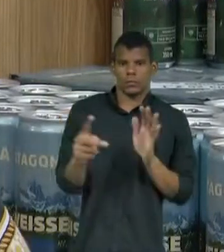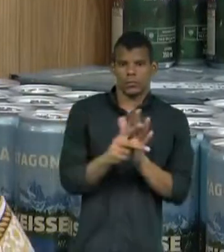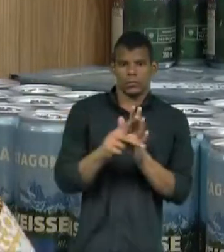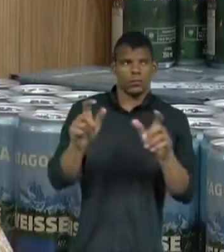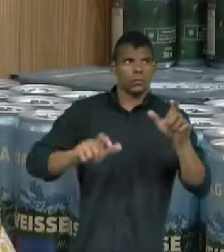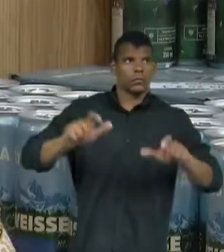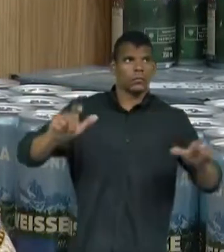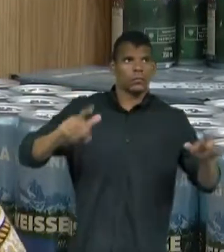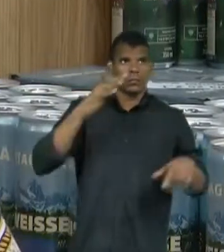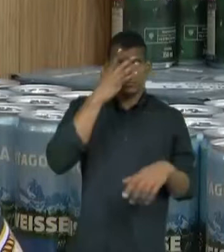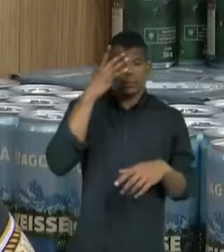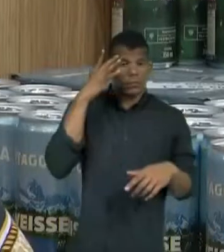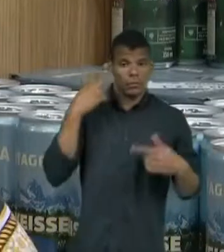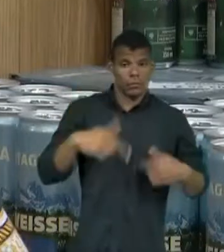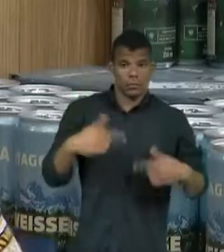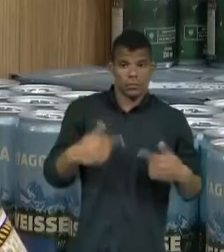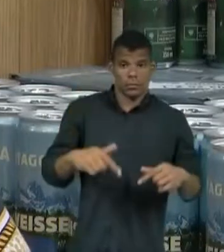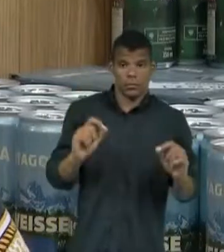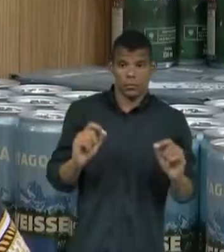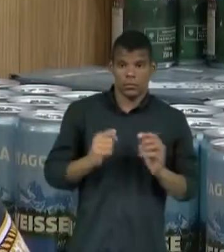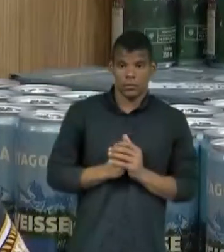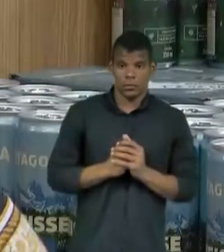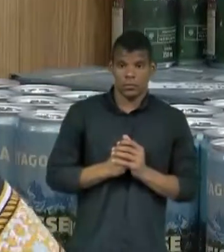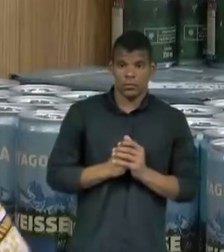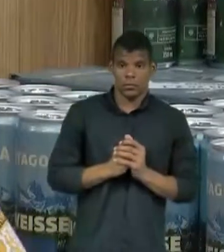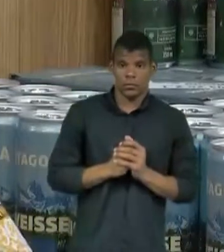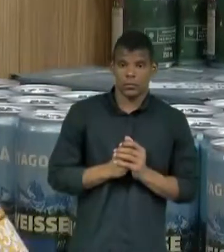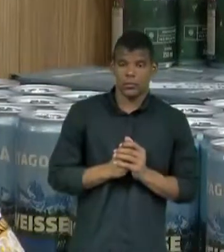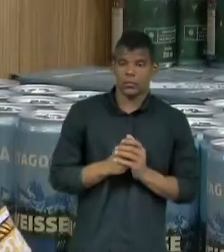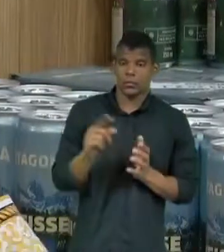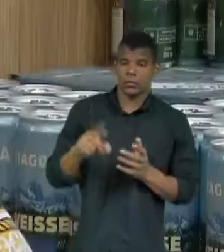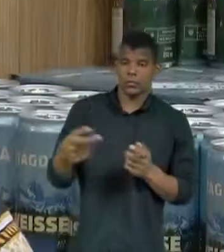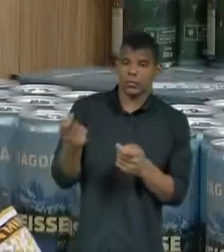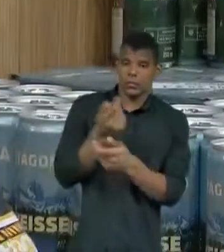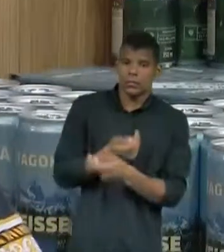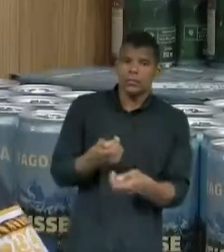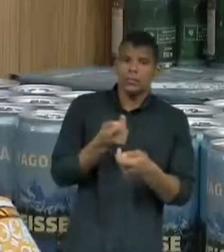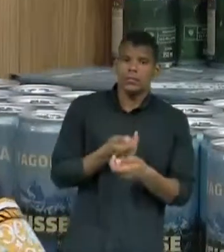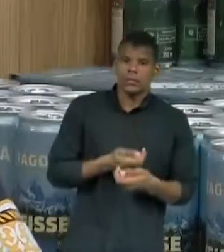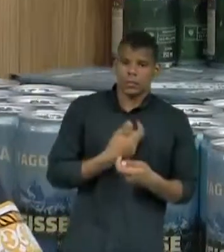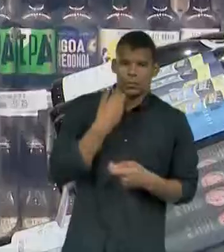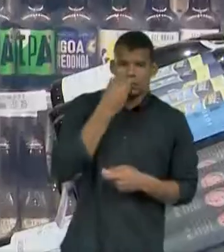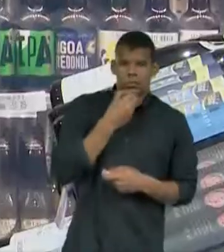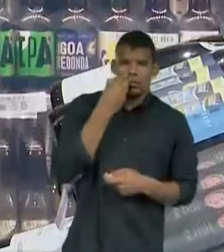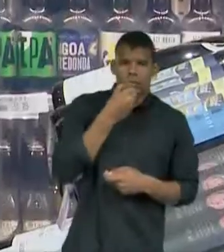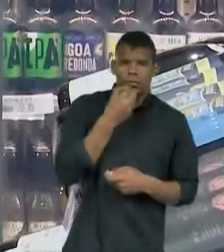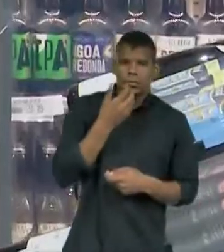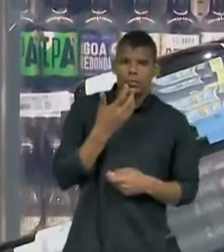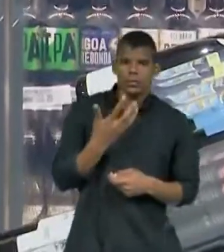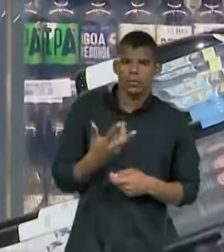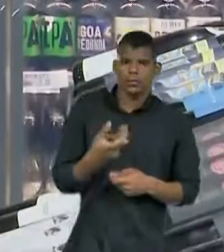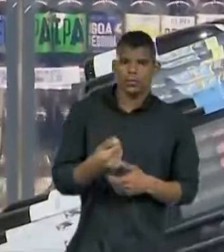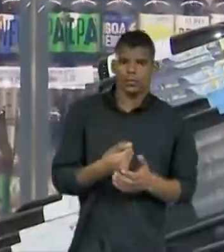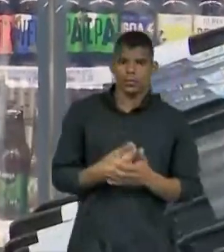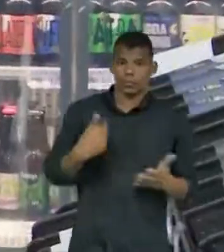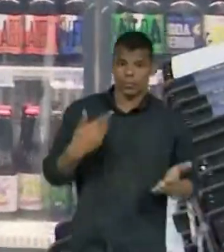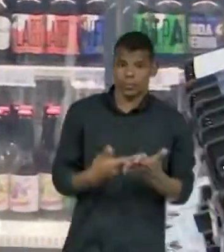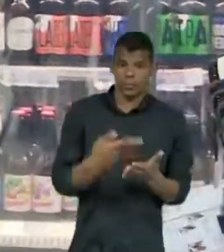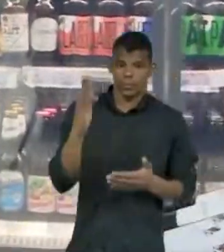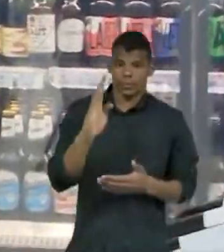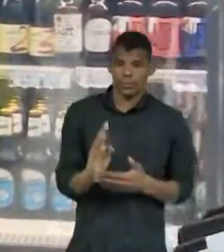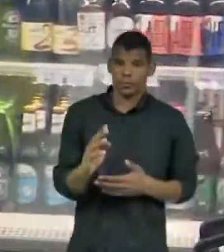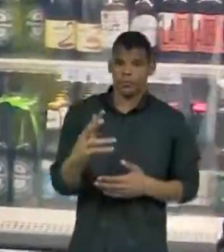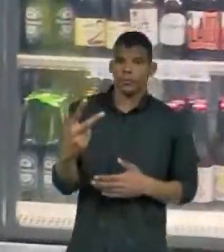trabalho, eu enquanto sommelier, é encantar o nosso cliente e fazer com que ele tenha a melhor experiência possível. Atualmente, Brasil é o terceiro maior